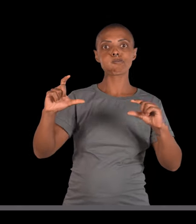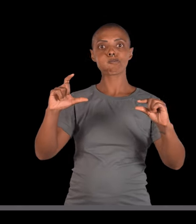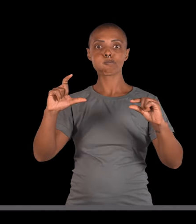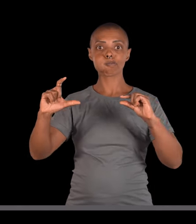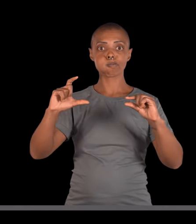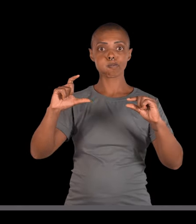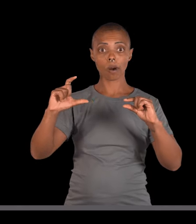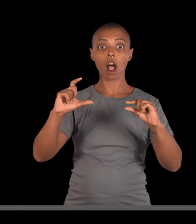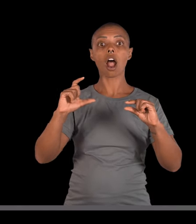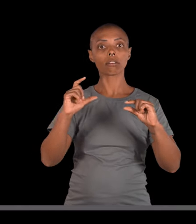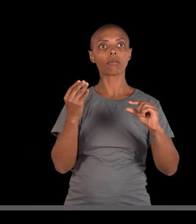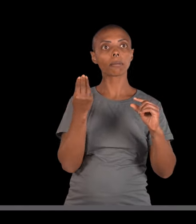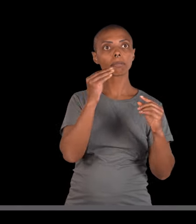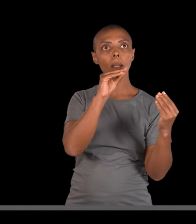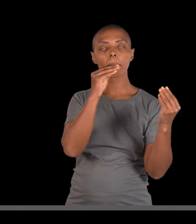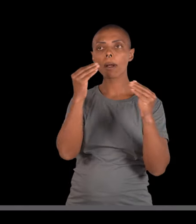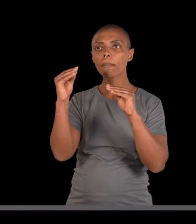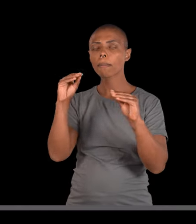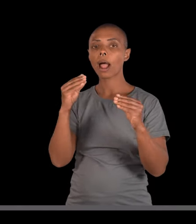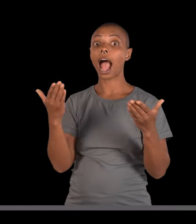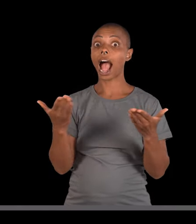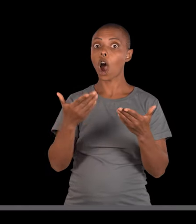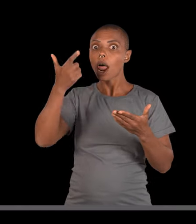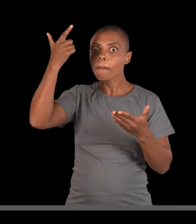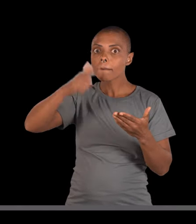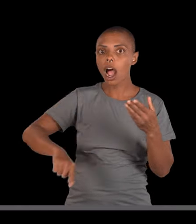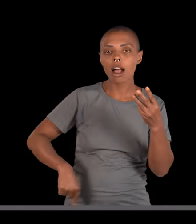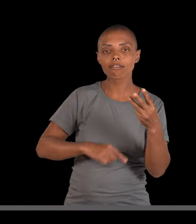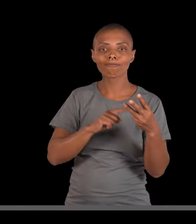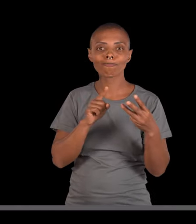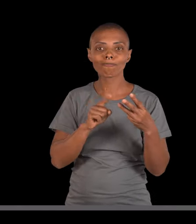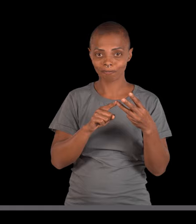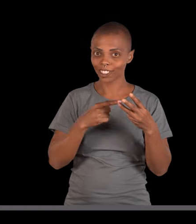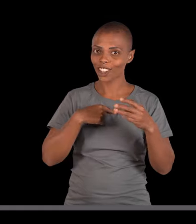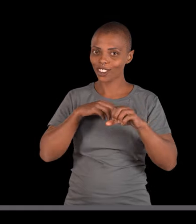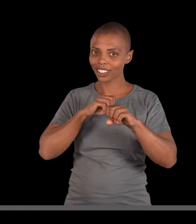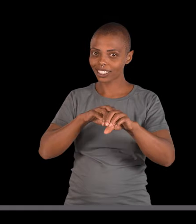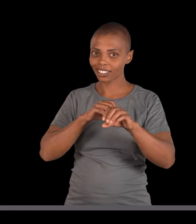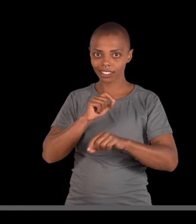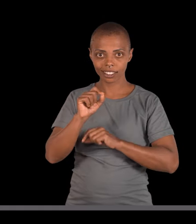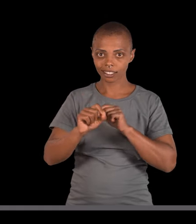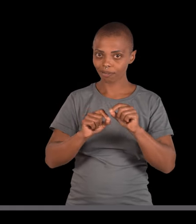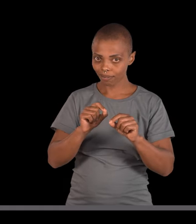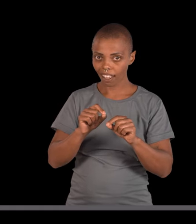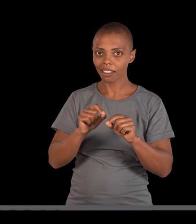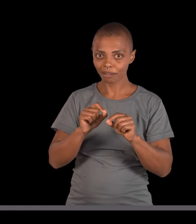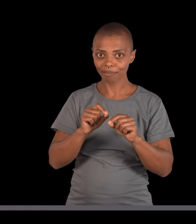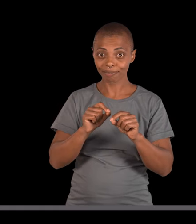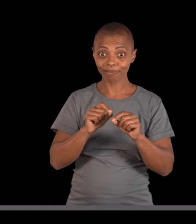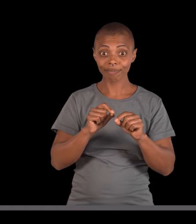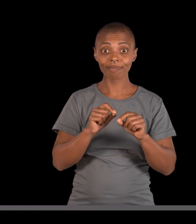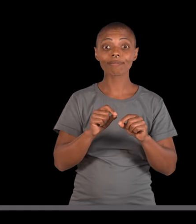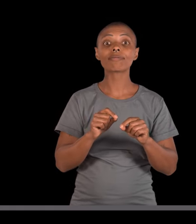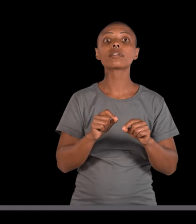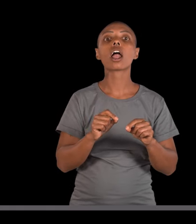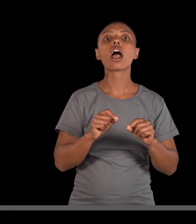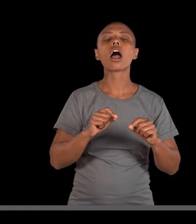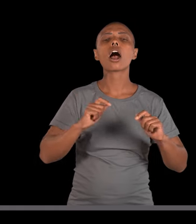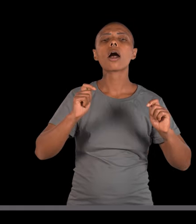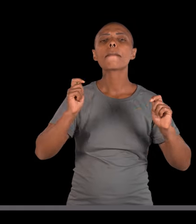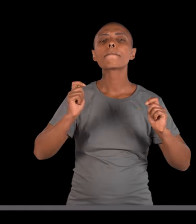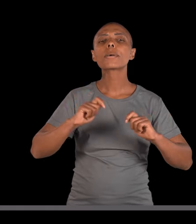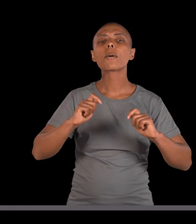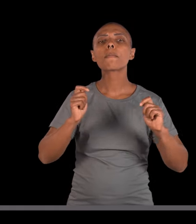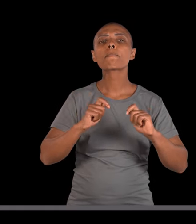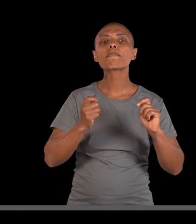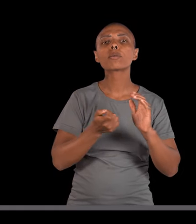recessiva, coloquei o genótipo da galera, agora tem um passo a mais que eu vou te ensinar que é o seguinte, qual a